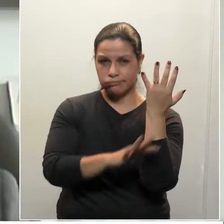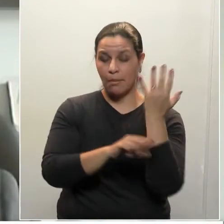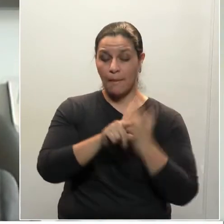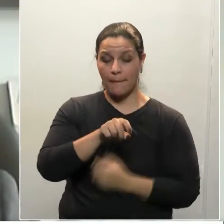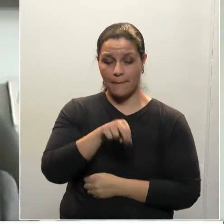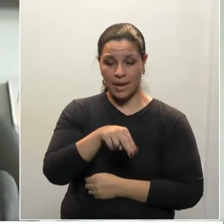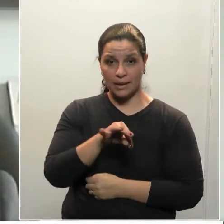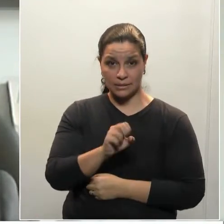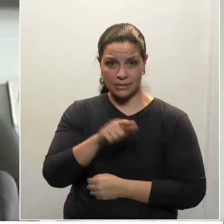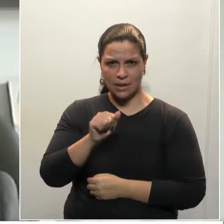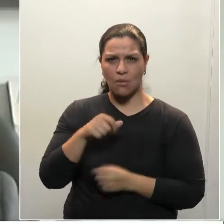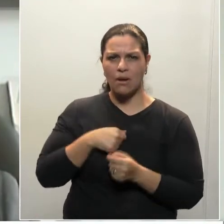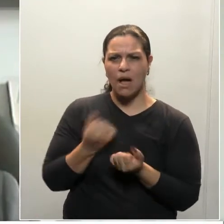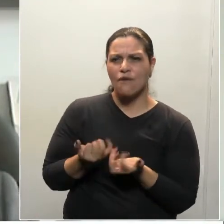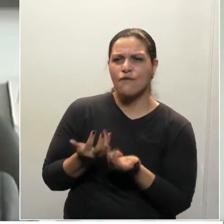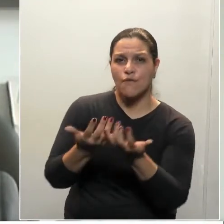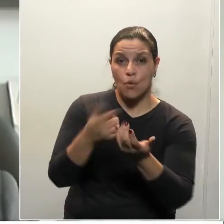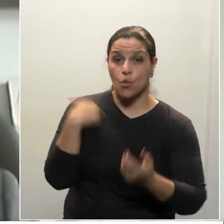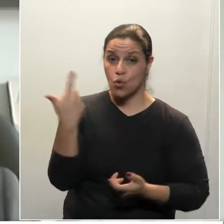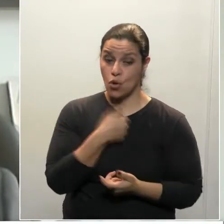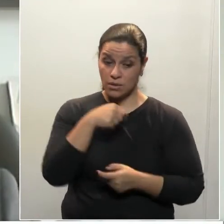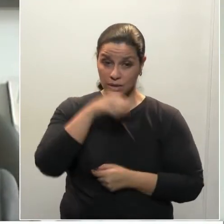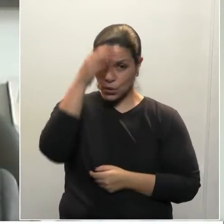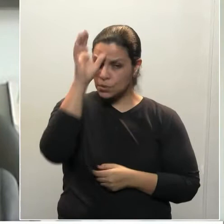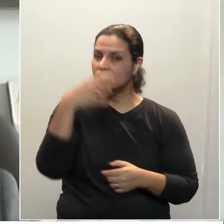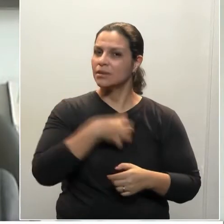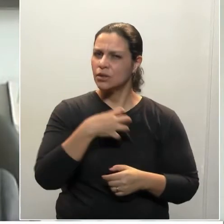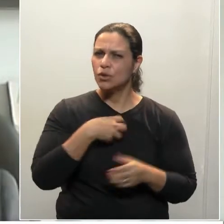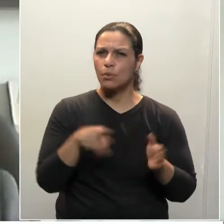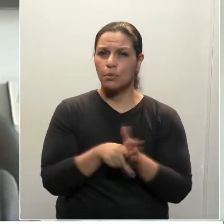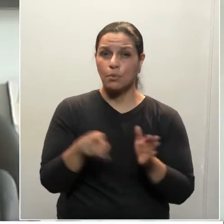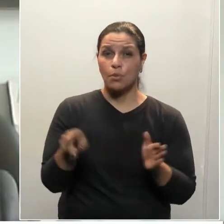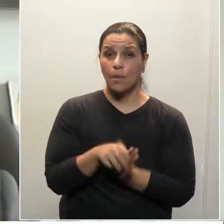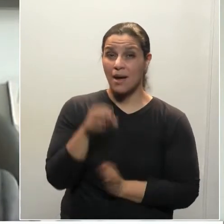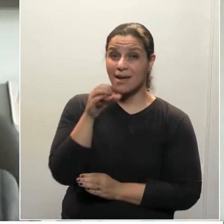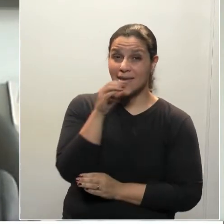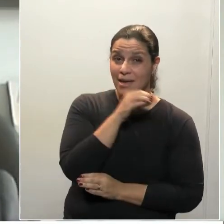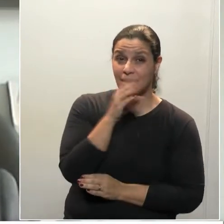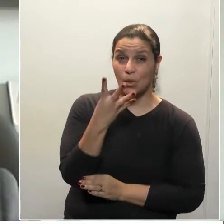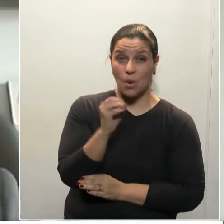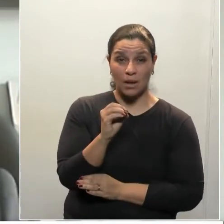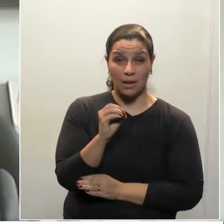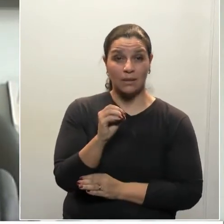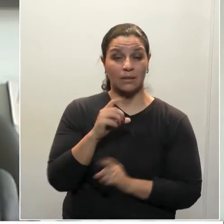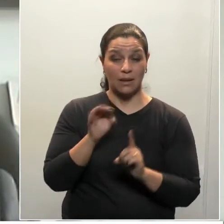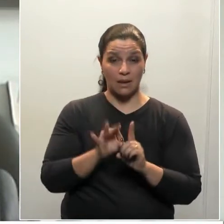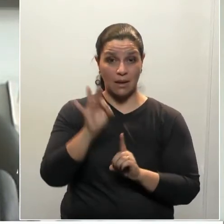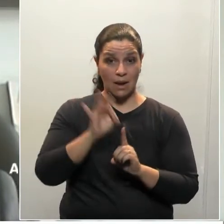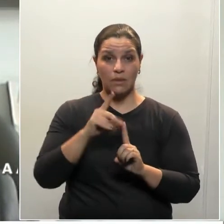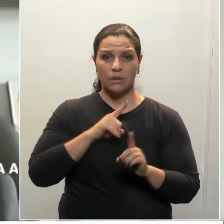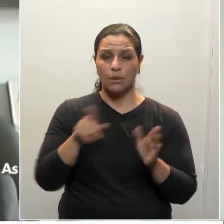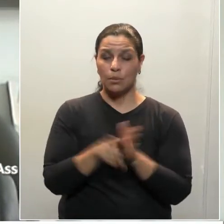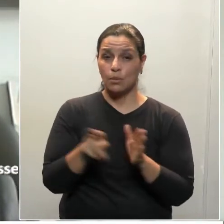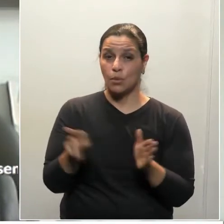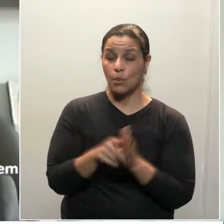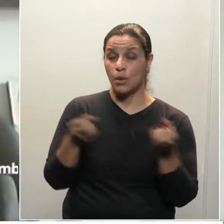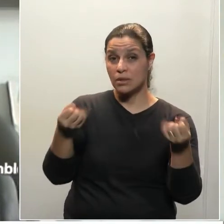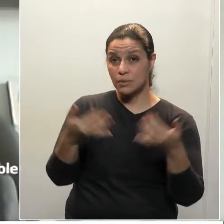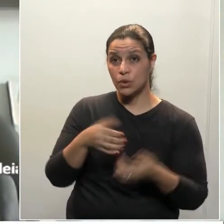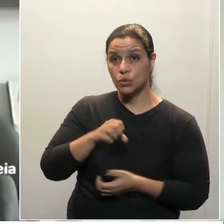mais de 700 metros acima do nível do mar. Hoje, a sensação térmica é de 40 graus. Segundo o Somar, o